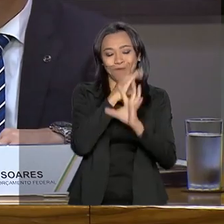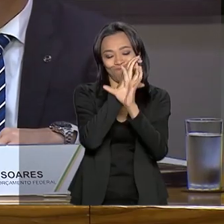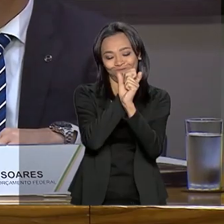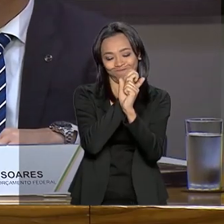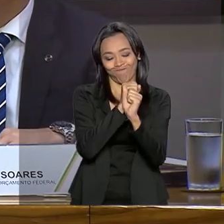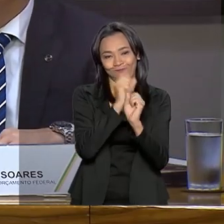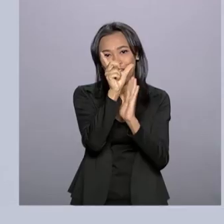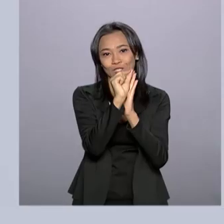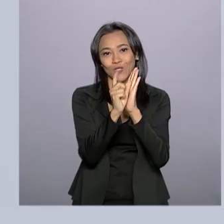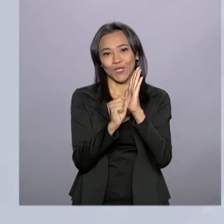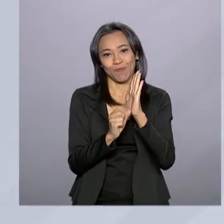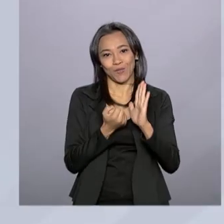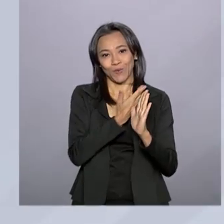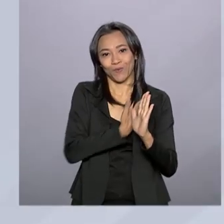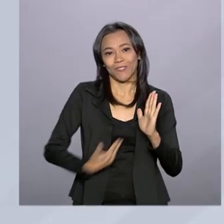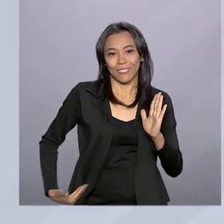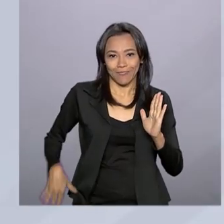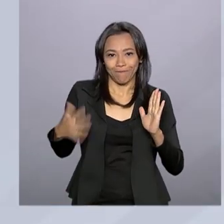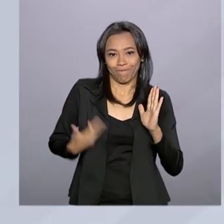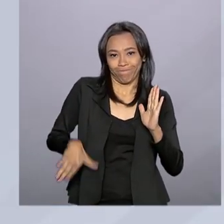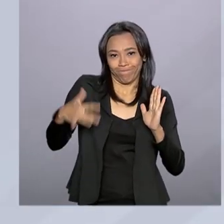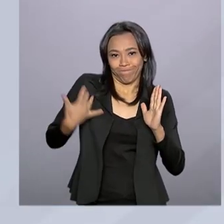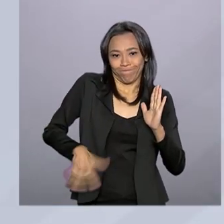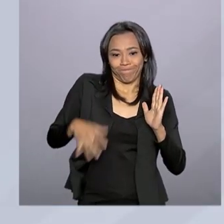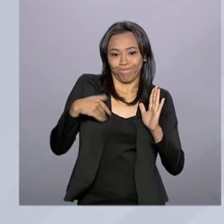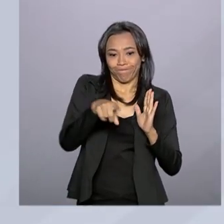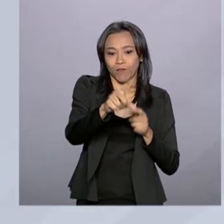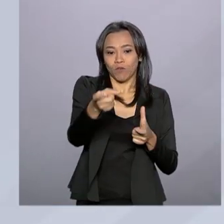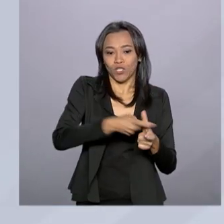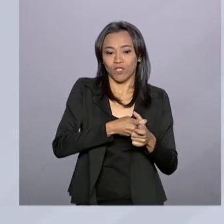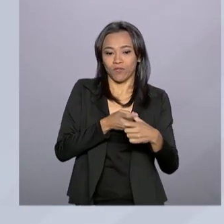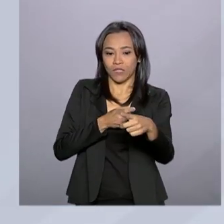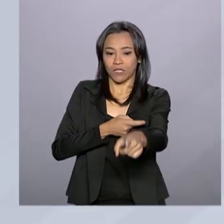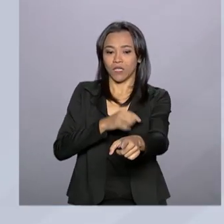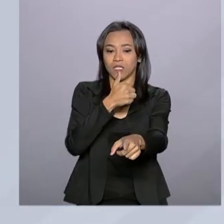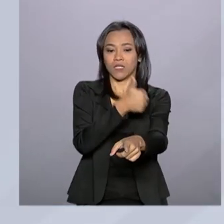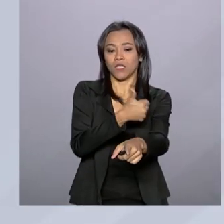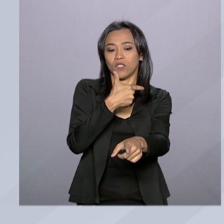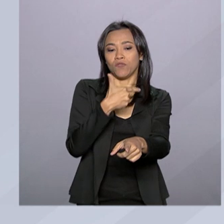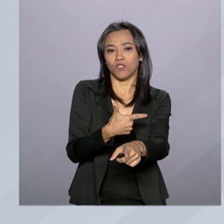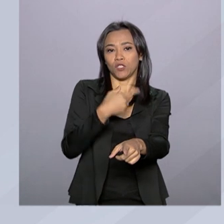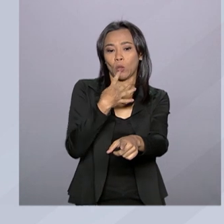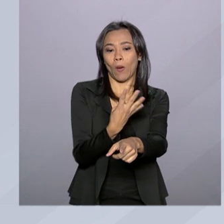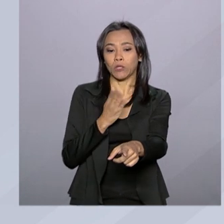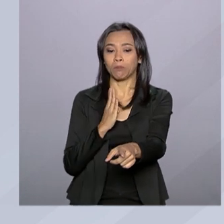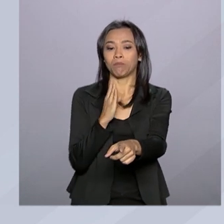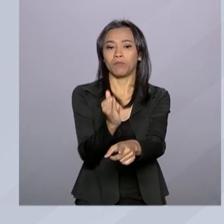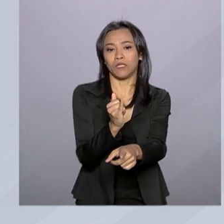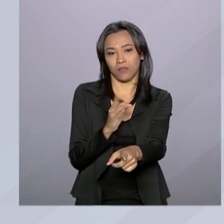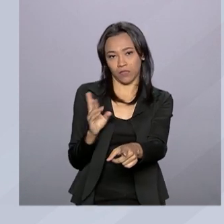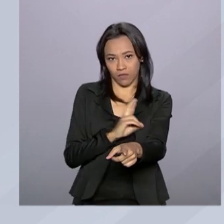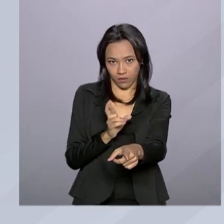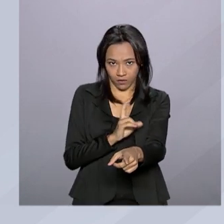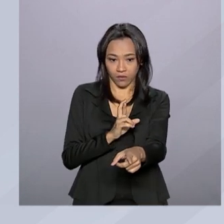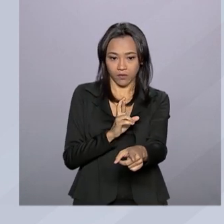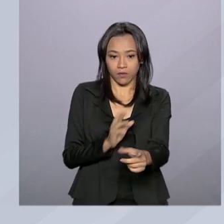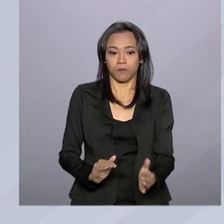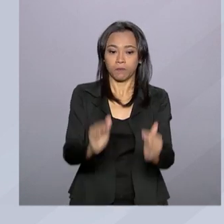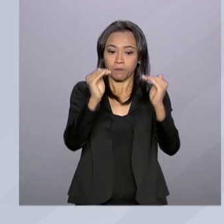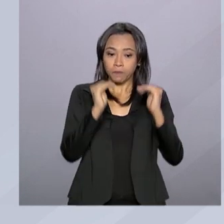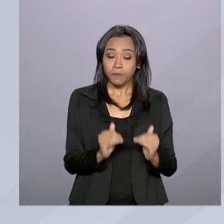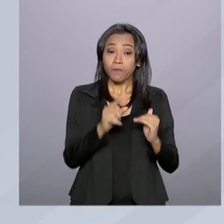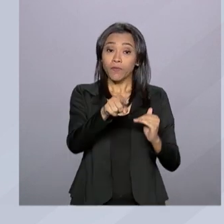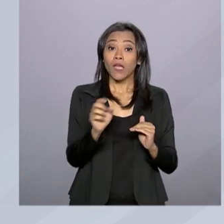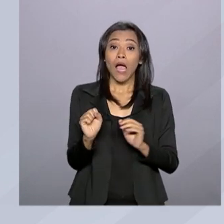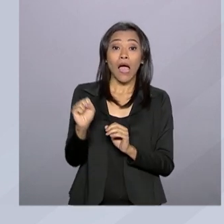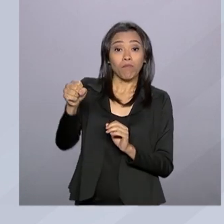oitavo seguido. A previsão é de um rombo superior a R$ 124 bilhões. Os benefícios